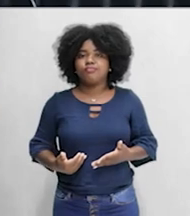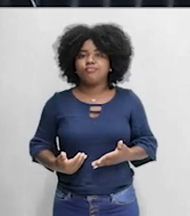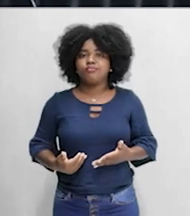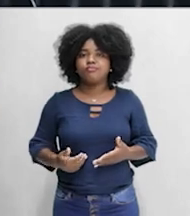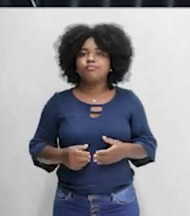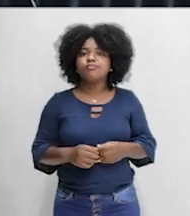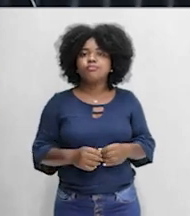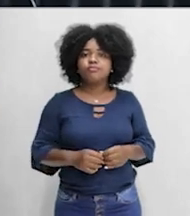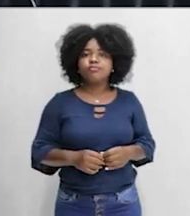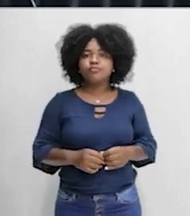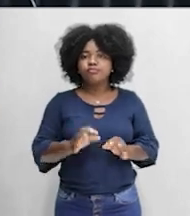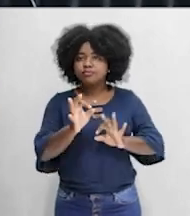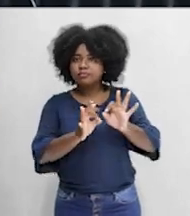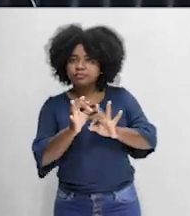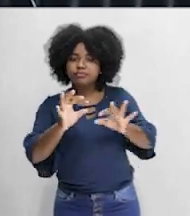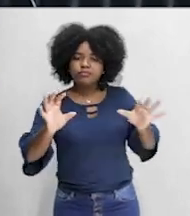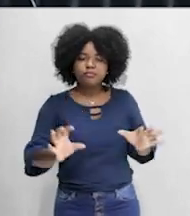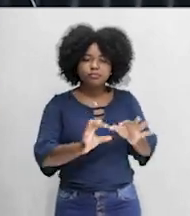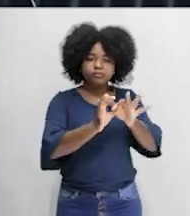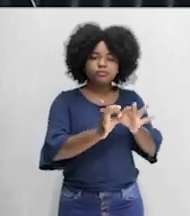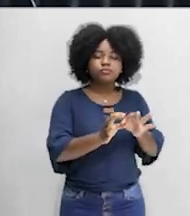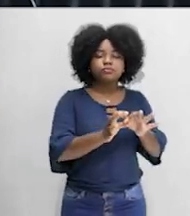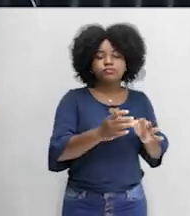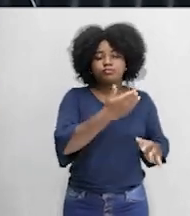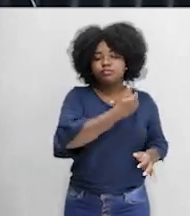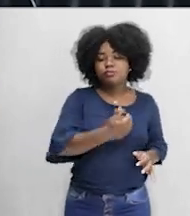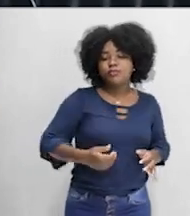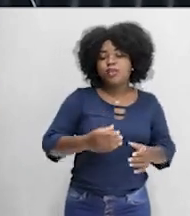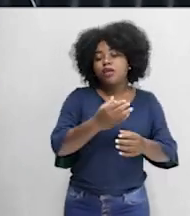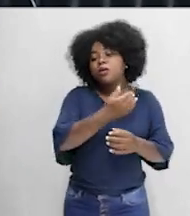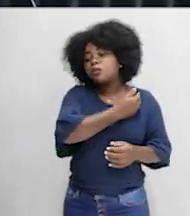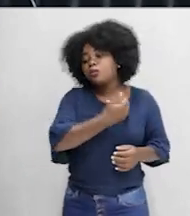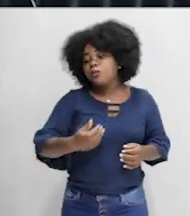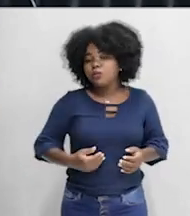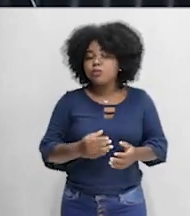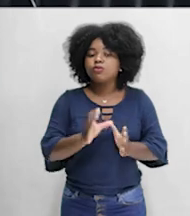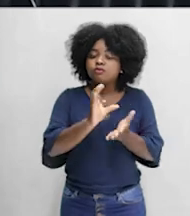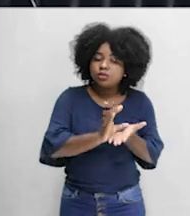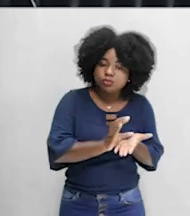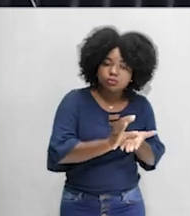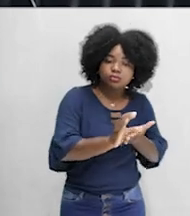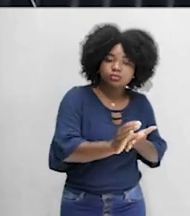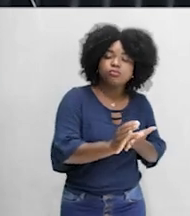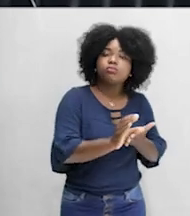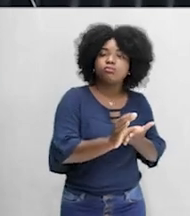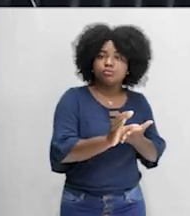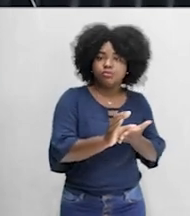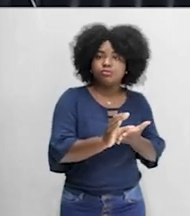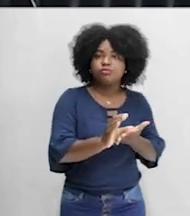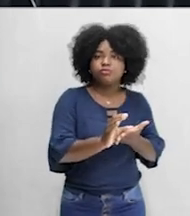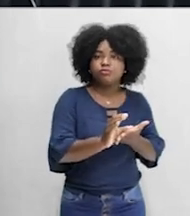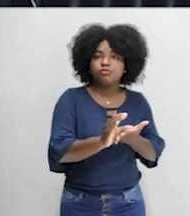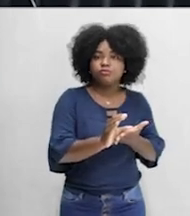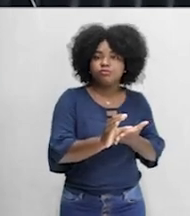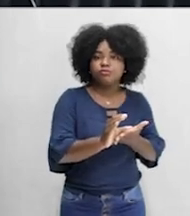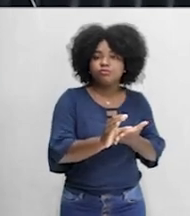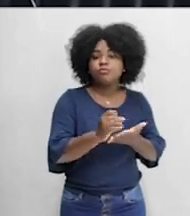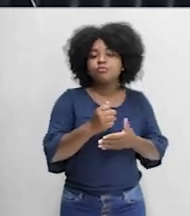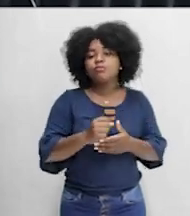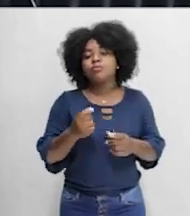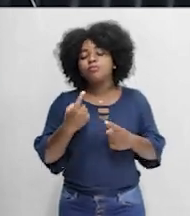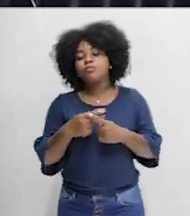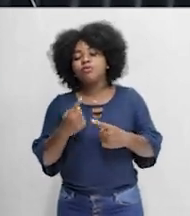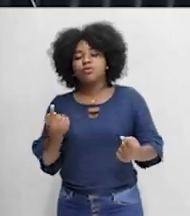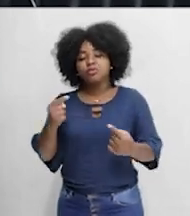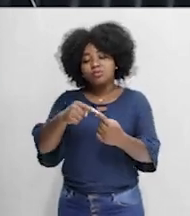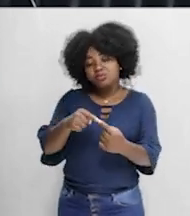governamentais também. Ou seja, o governo, vou te dar o capital para que tu vá lá fazer essa execução. Tu não vai ter lucro. O objetivo é ajudar